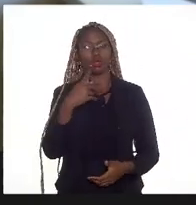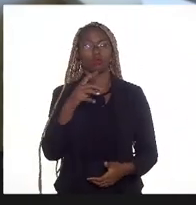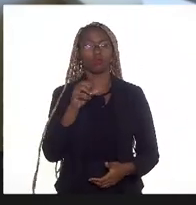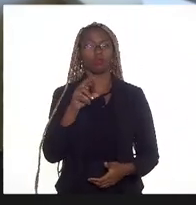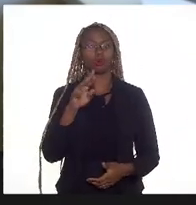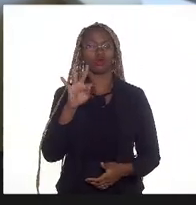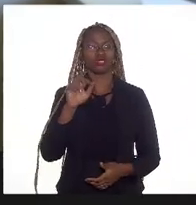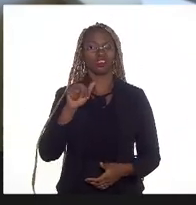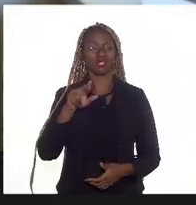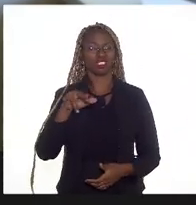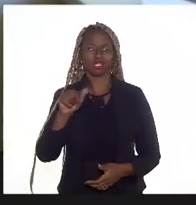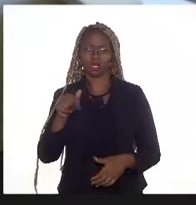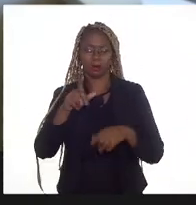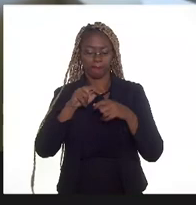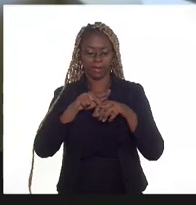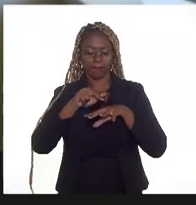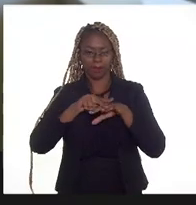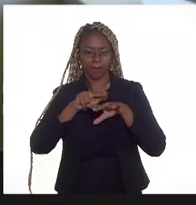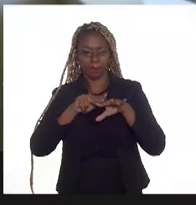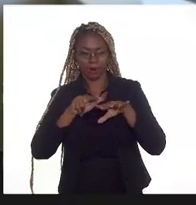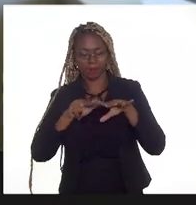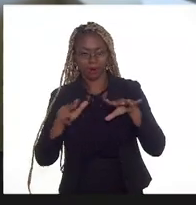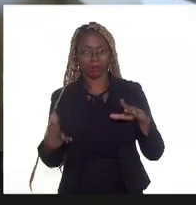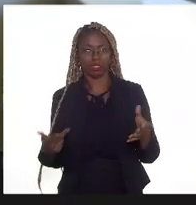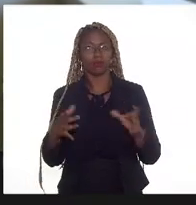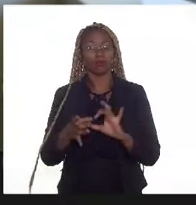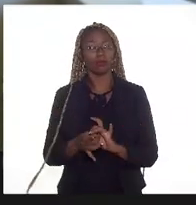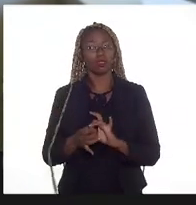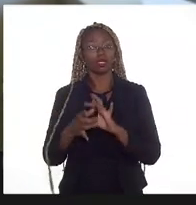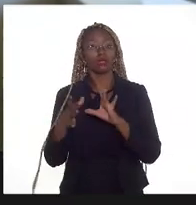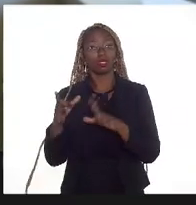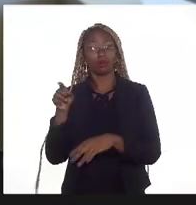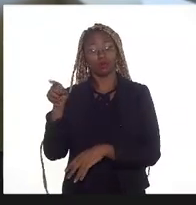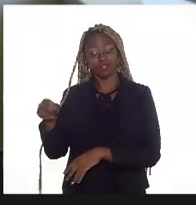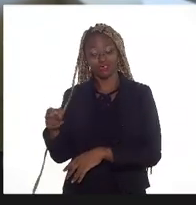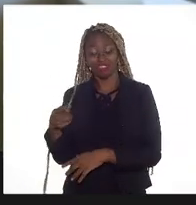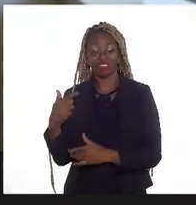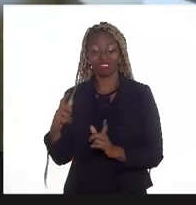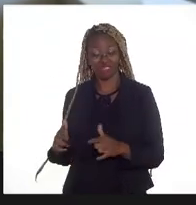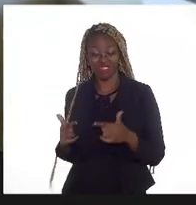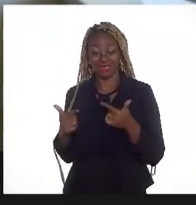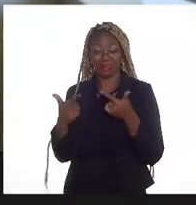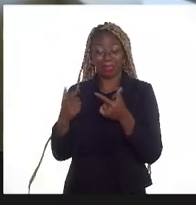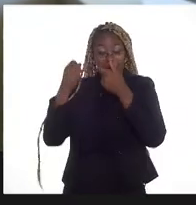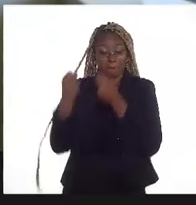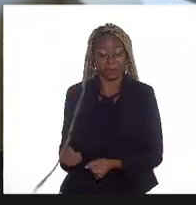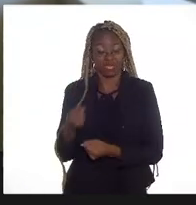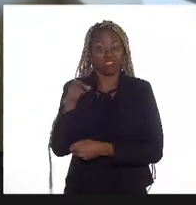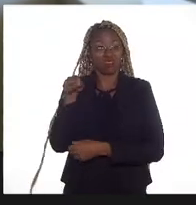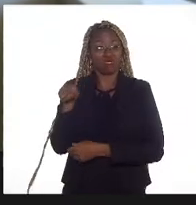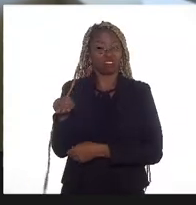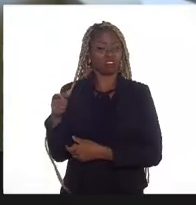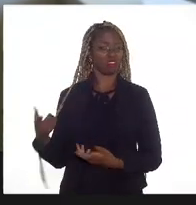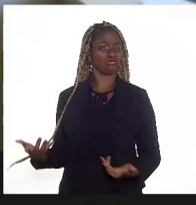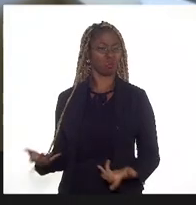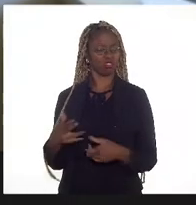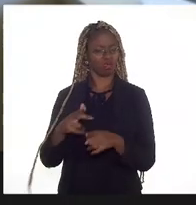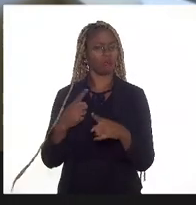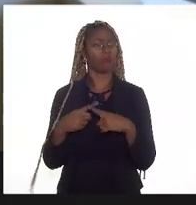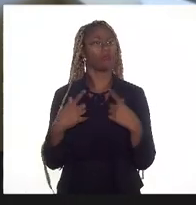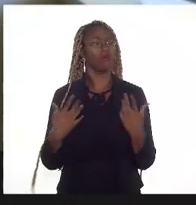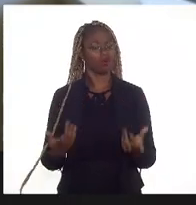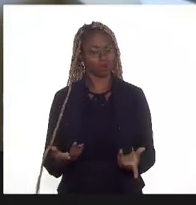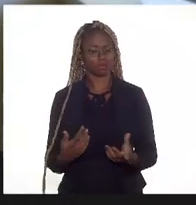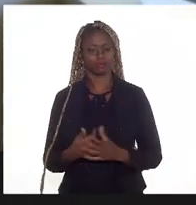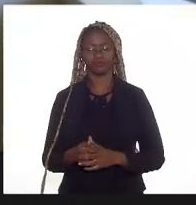etc., para permitir essas rejeições brutais, porque se